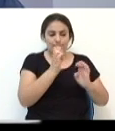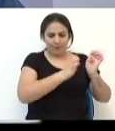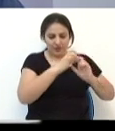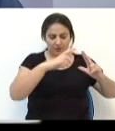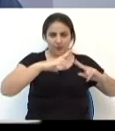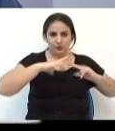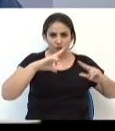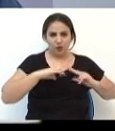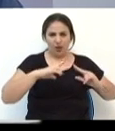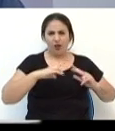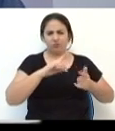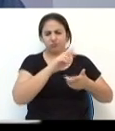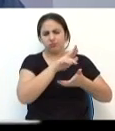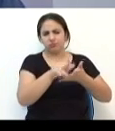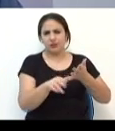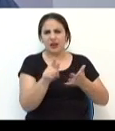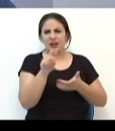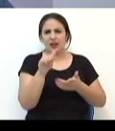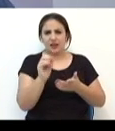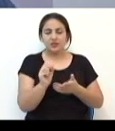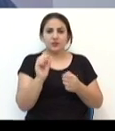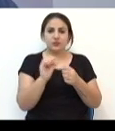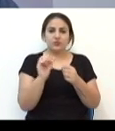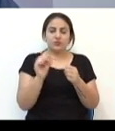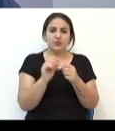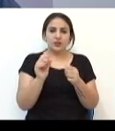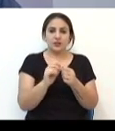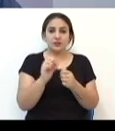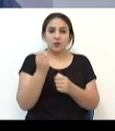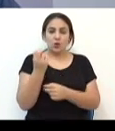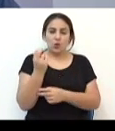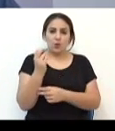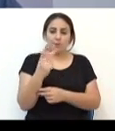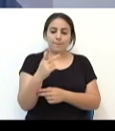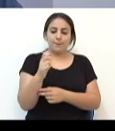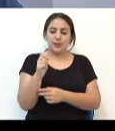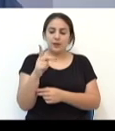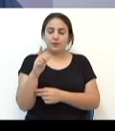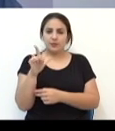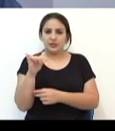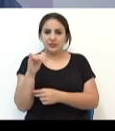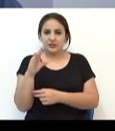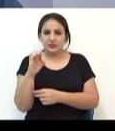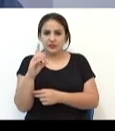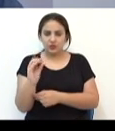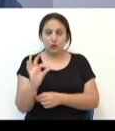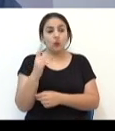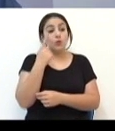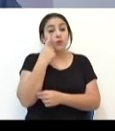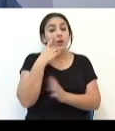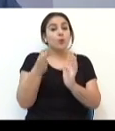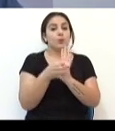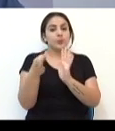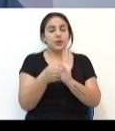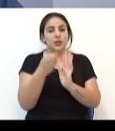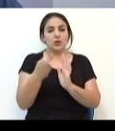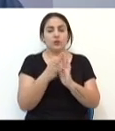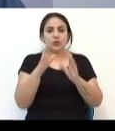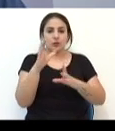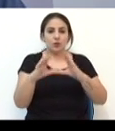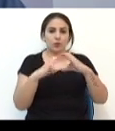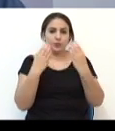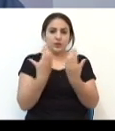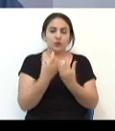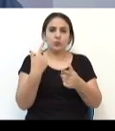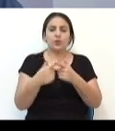CED, das Lugás e outras empresas, que façam um permissíto, ouça a comunidade, ouça a sociedade gaúcha para ver o que as pessoas pensam.